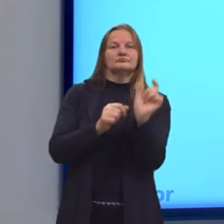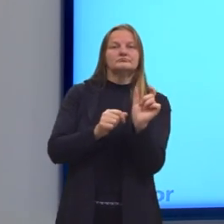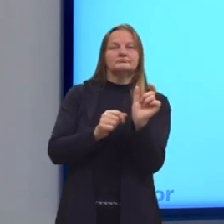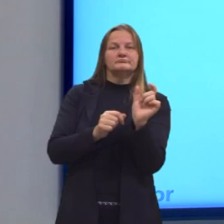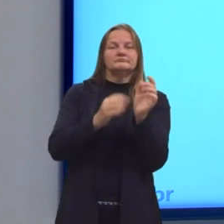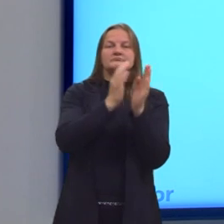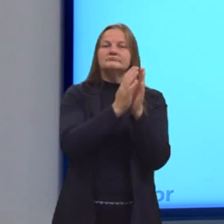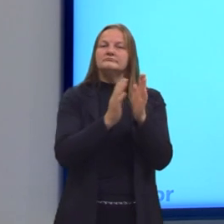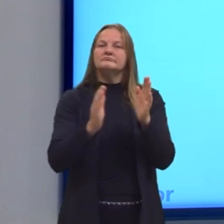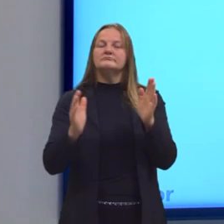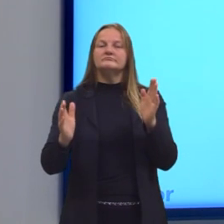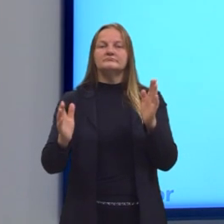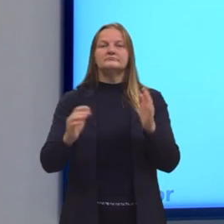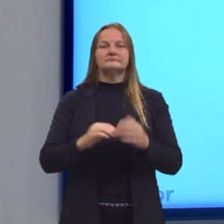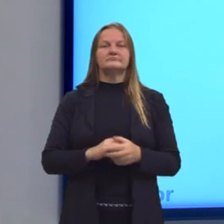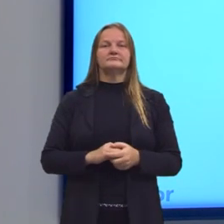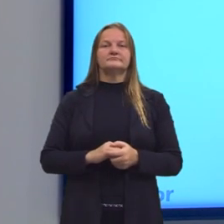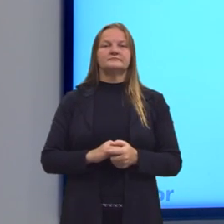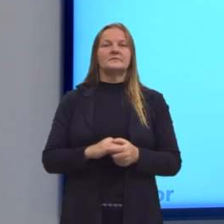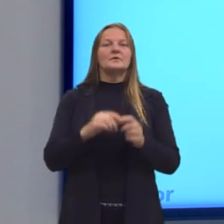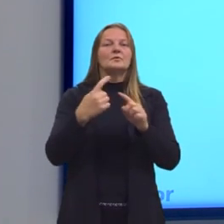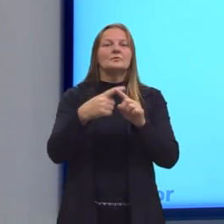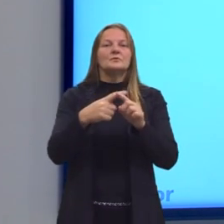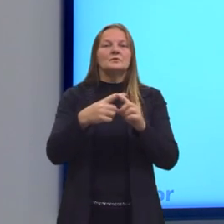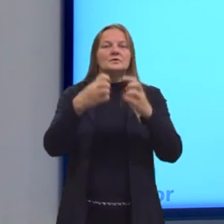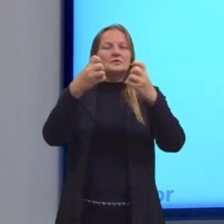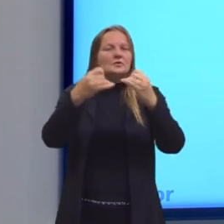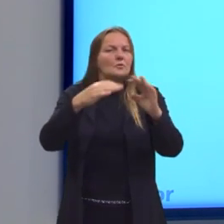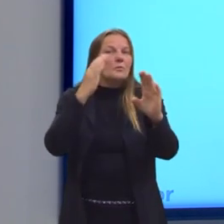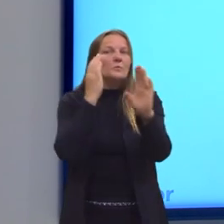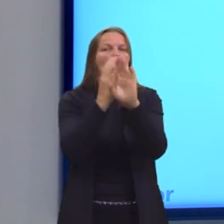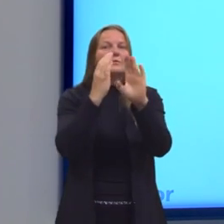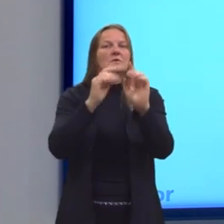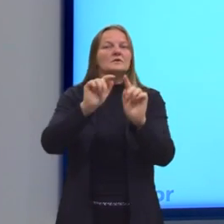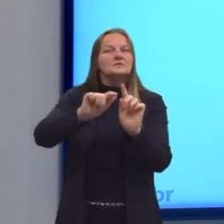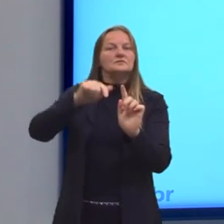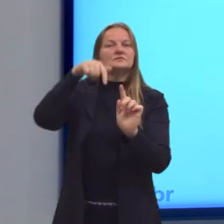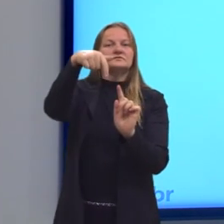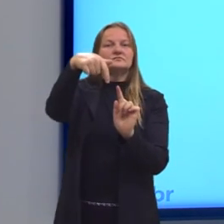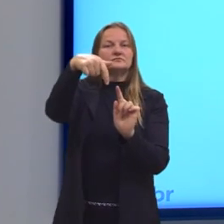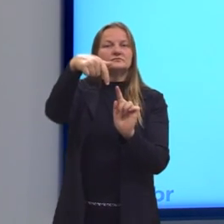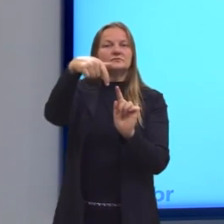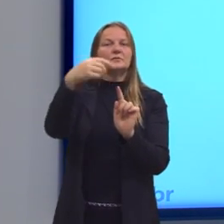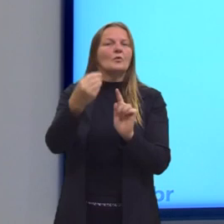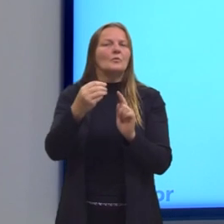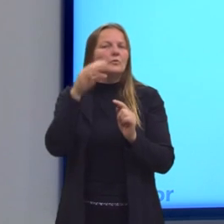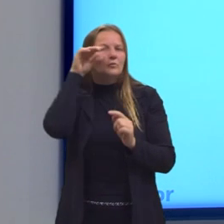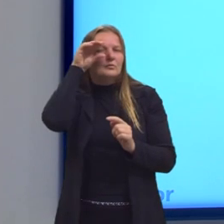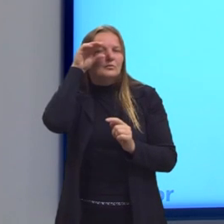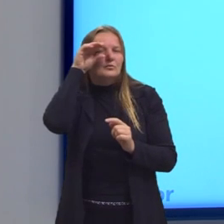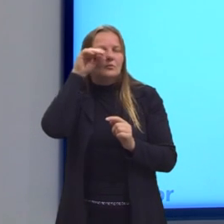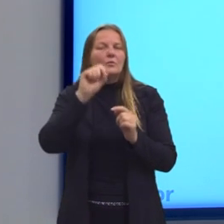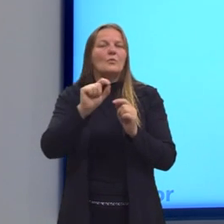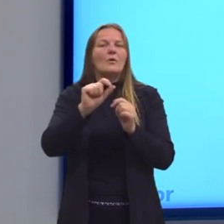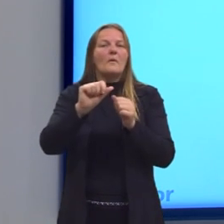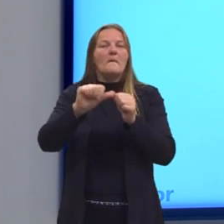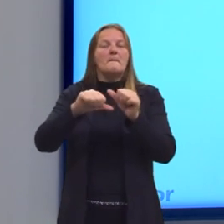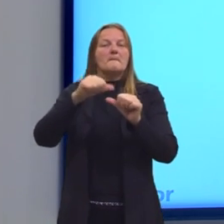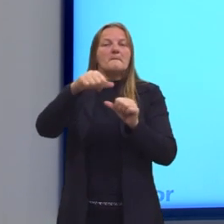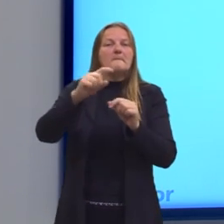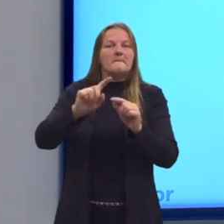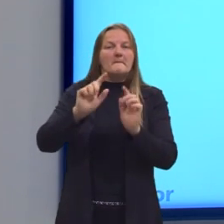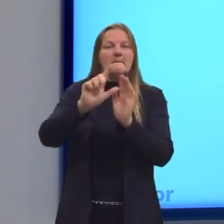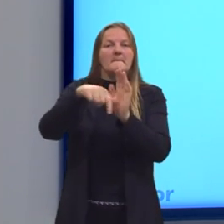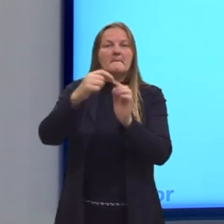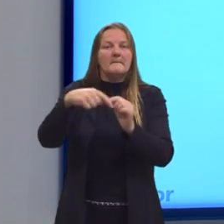da sequência de Fibonacci. Então, se eu quero descobrir o Φ⁷, eu vou olhar qual é o próximo termo na